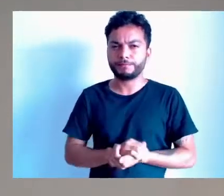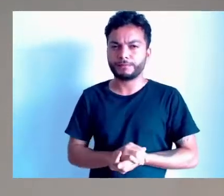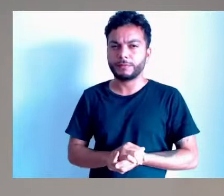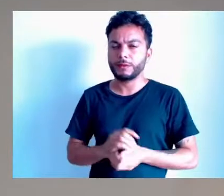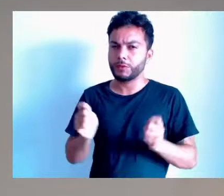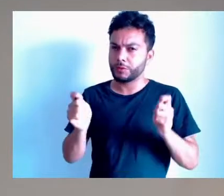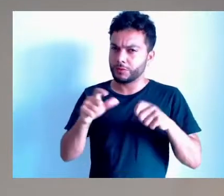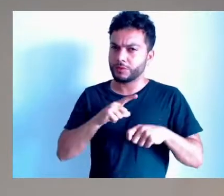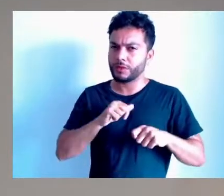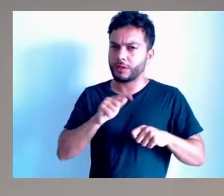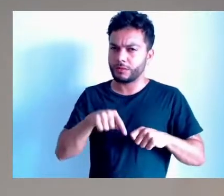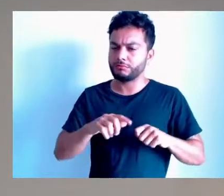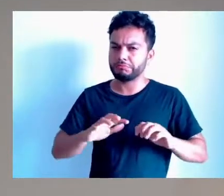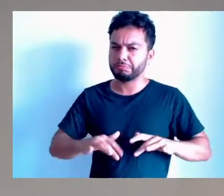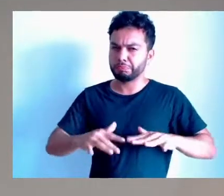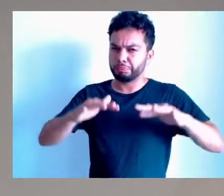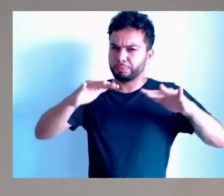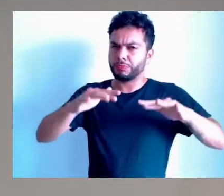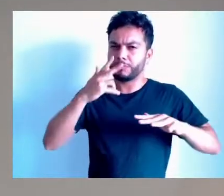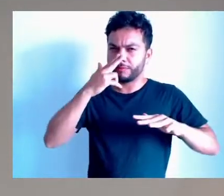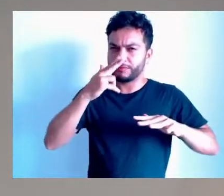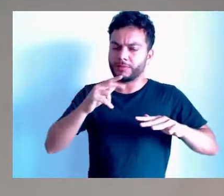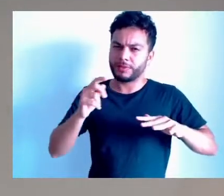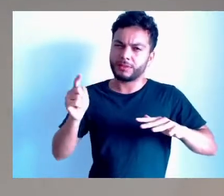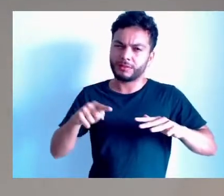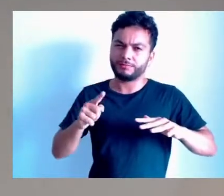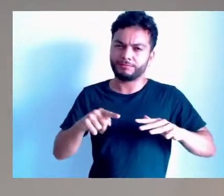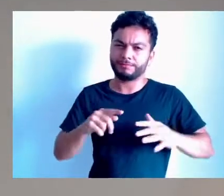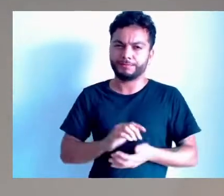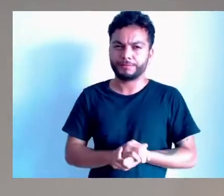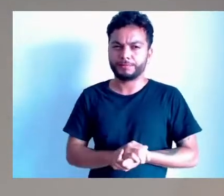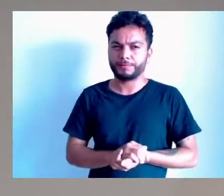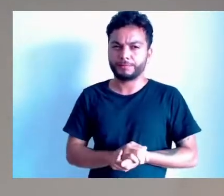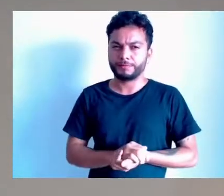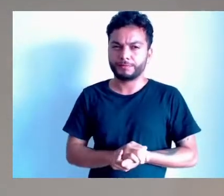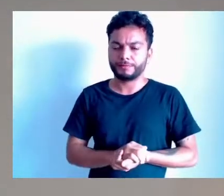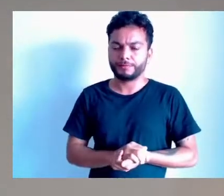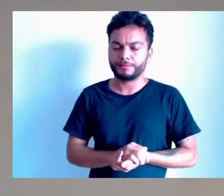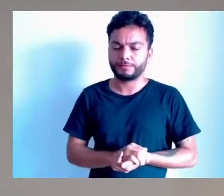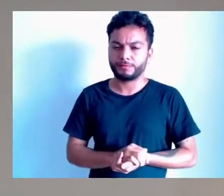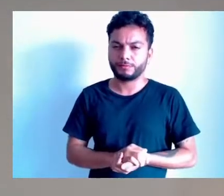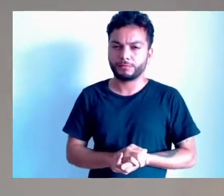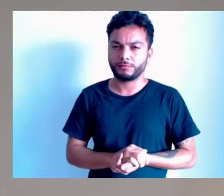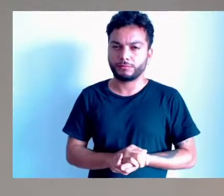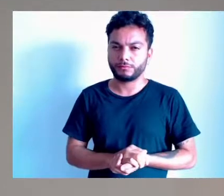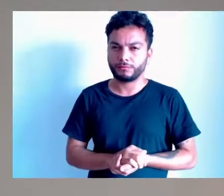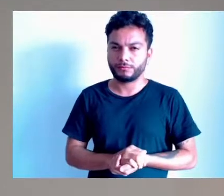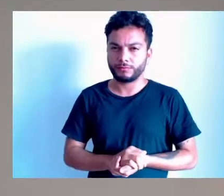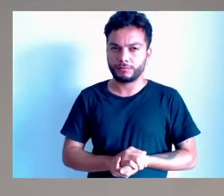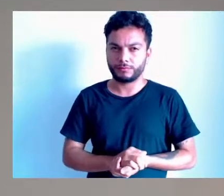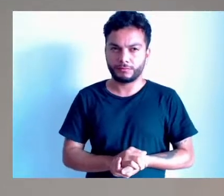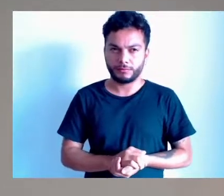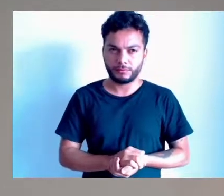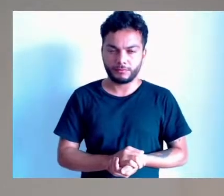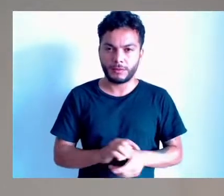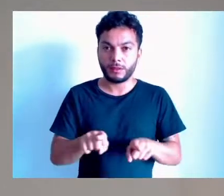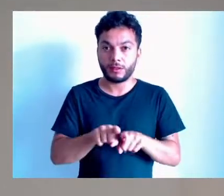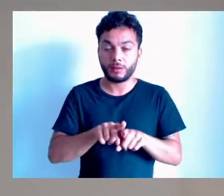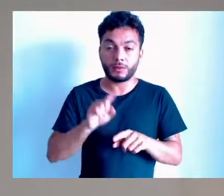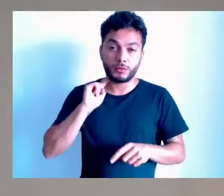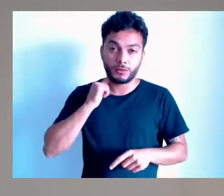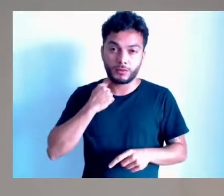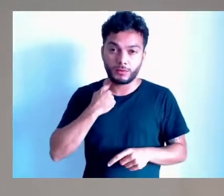ficasse represada. Isso aí é visto a olho nu. Enquanto as sujeiras, o Verador João Luiz,